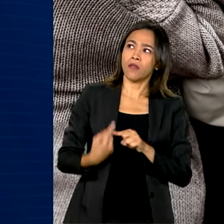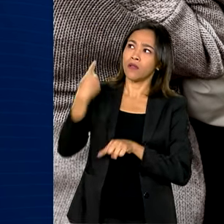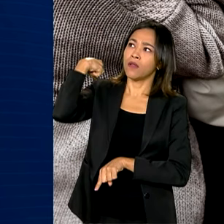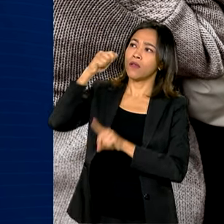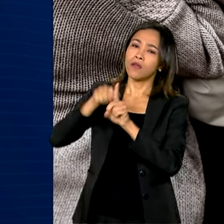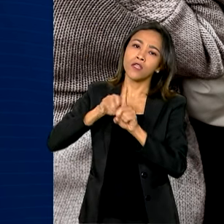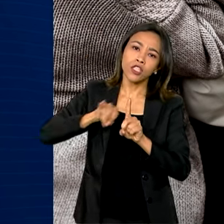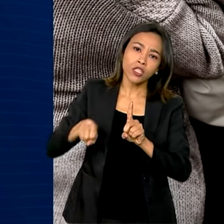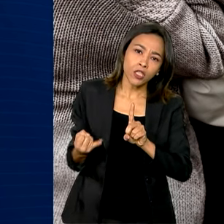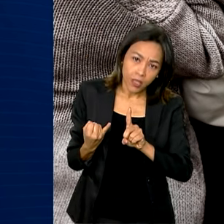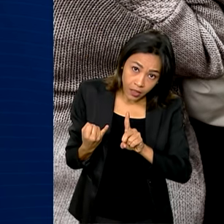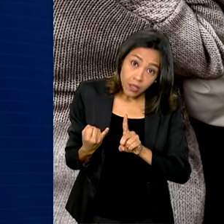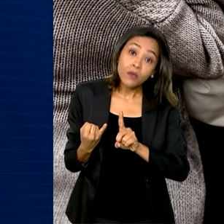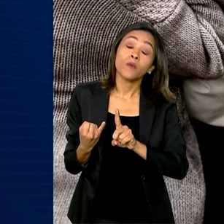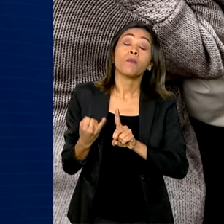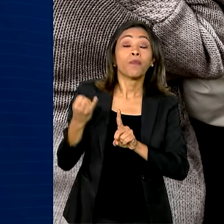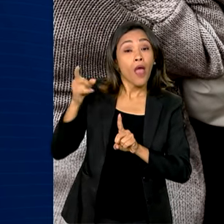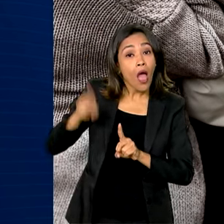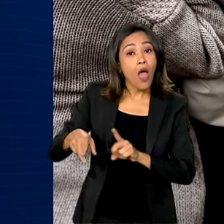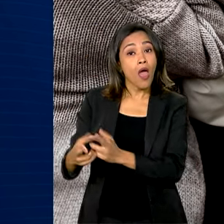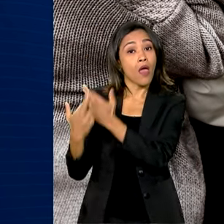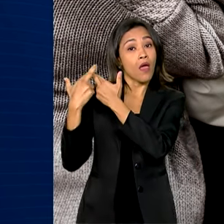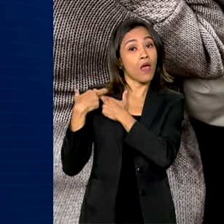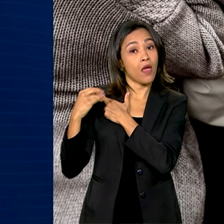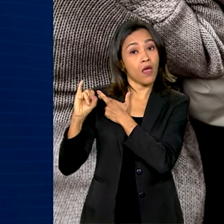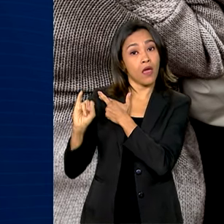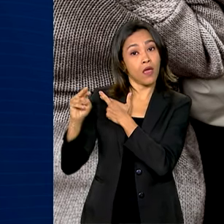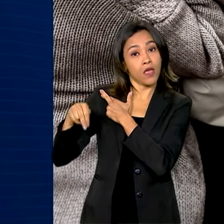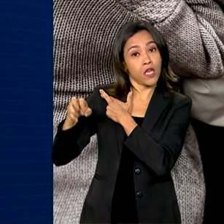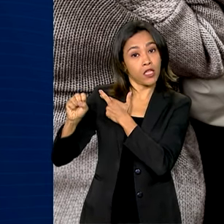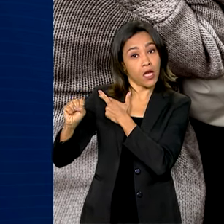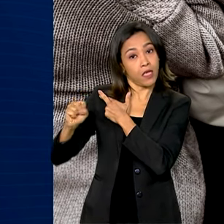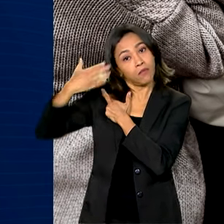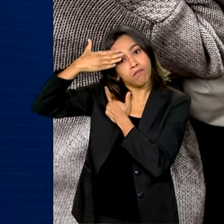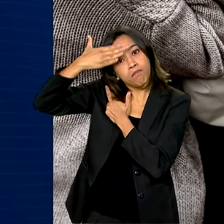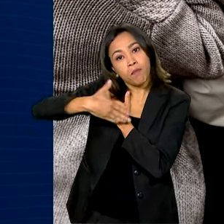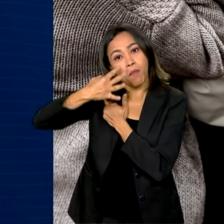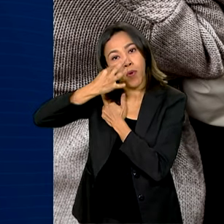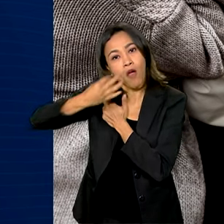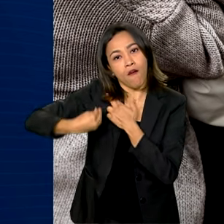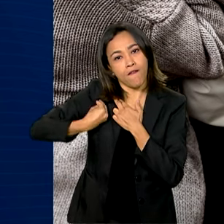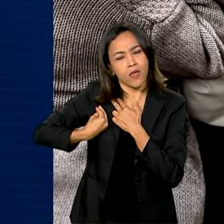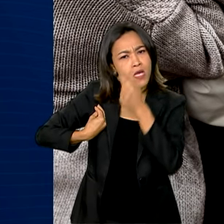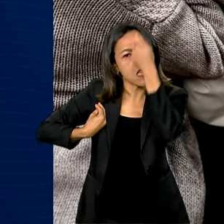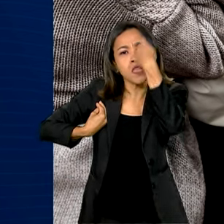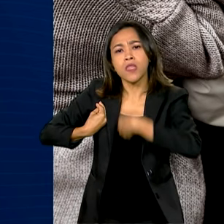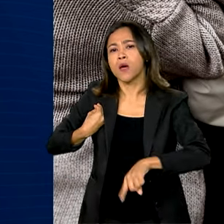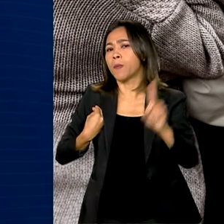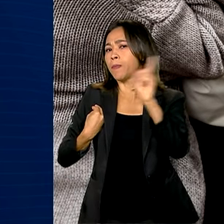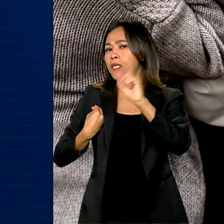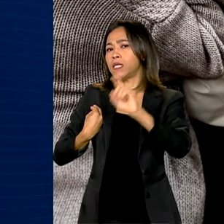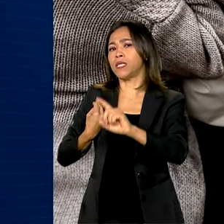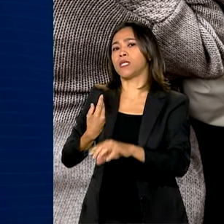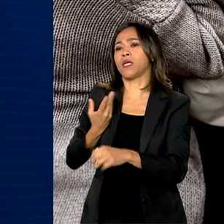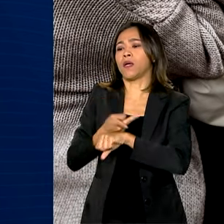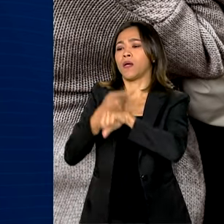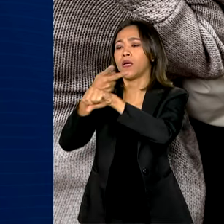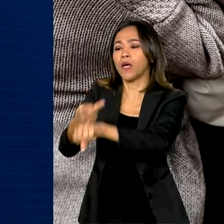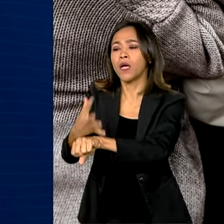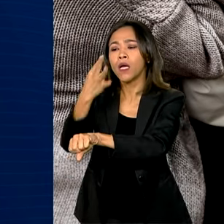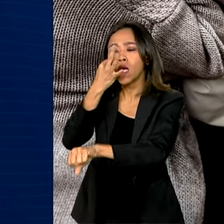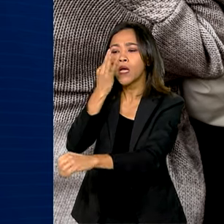passado, cabe ao INSS fazer a comprovação. A prova não precisa ser feita presencialmente.